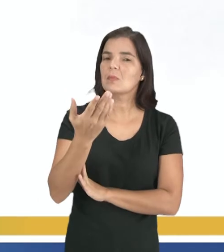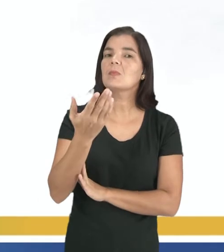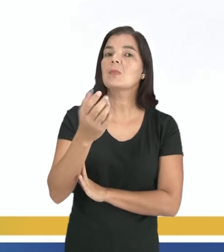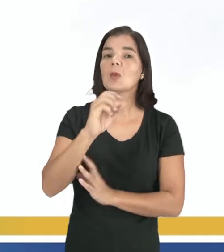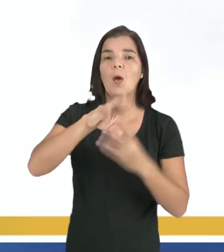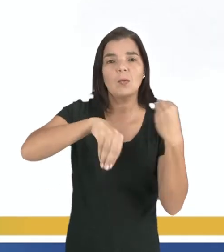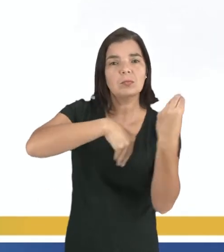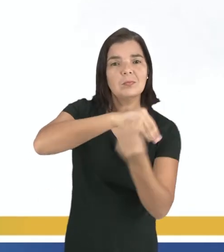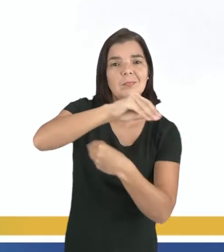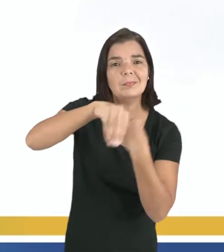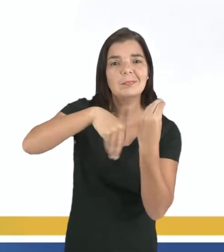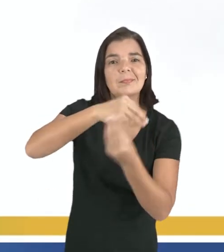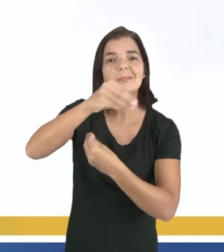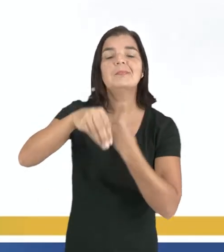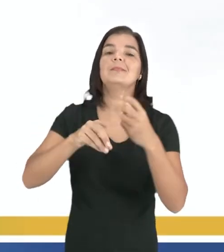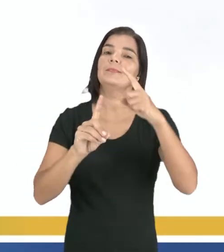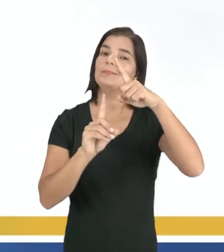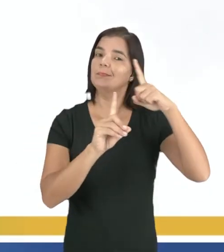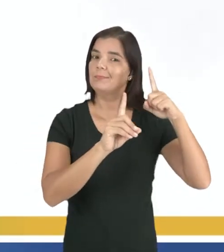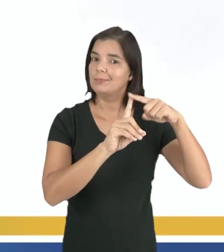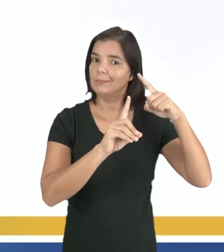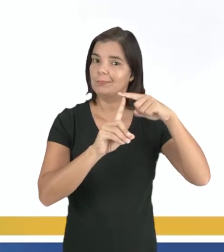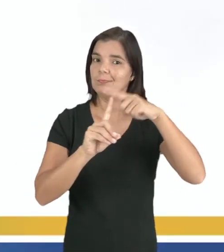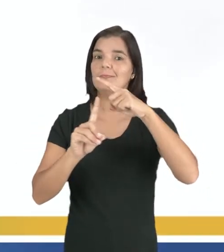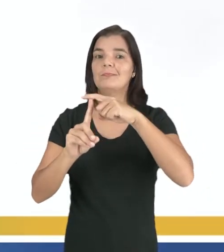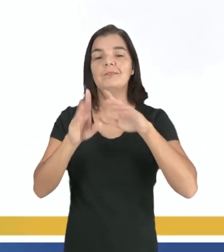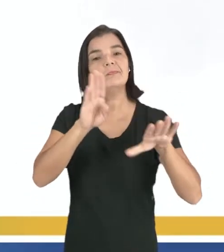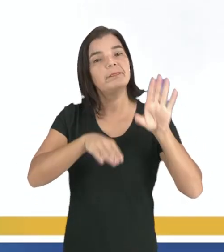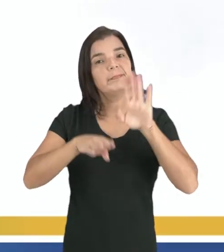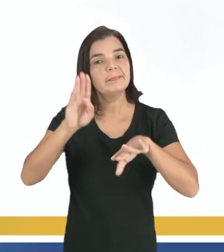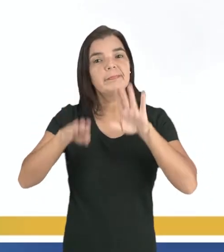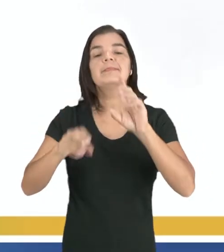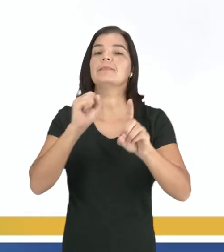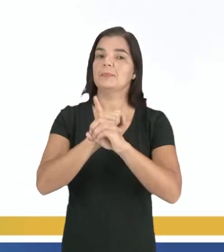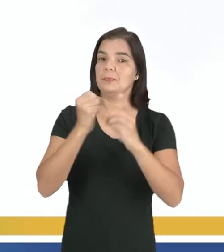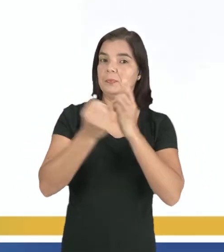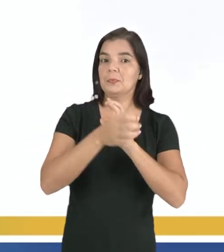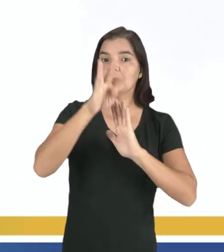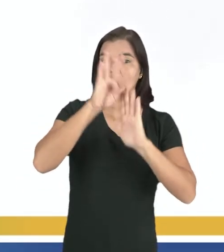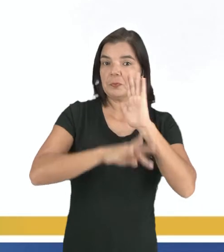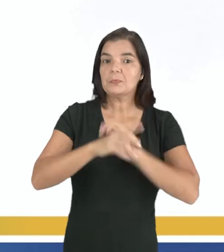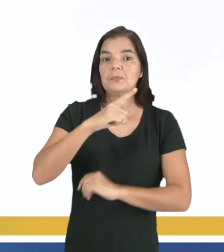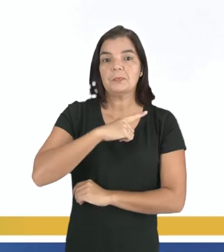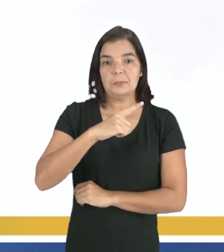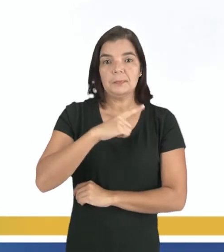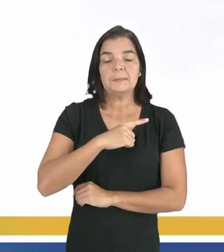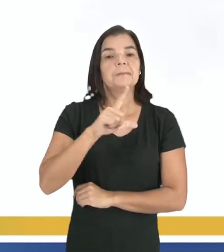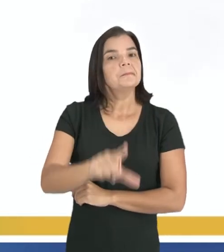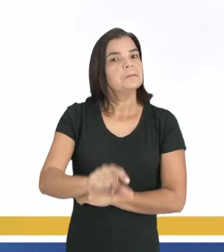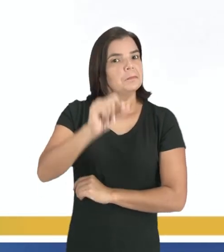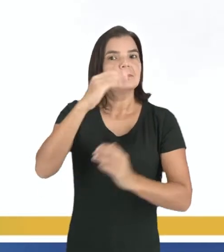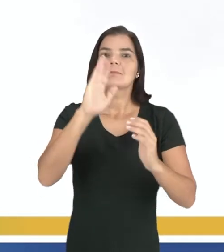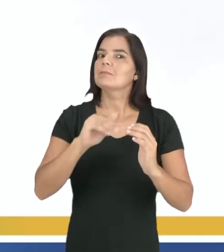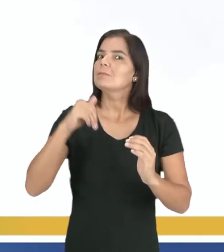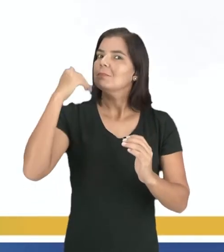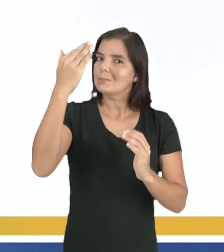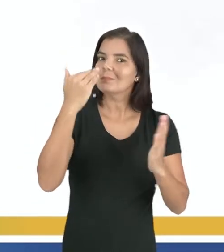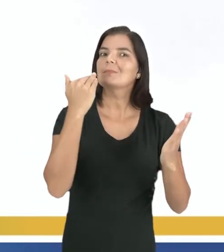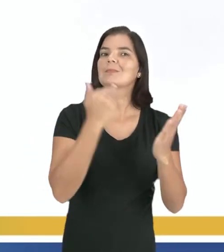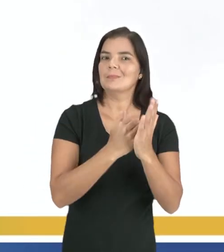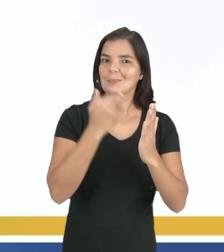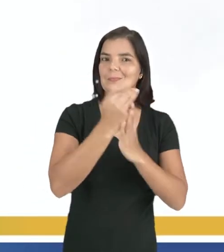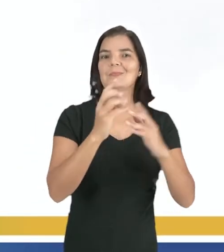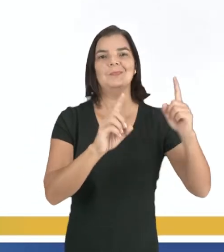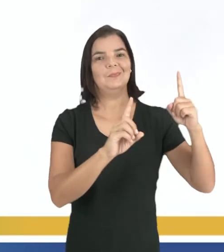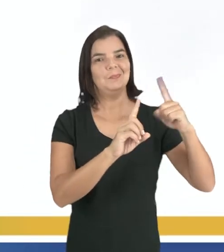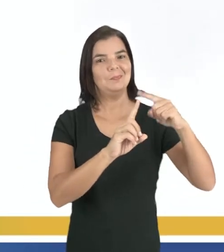mistura das tipologias. Dependendo da função social que seu texto vai ter, você pode escolher mais de uma tipologia.